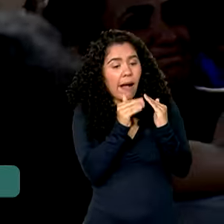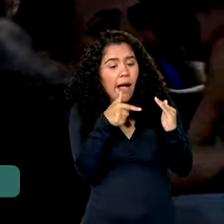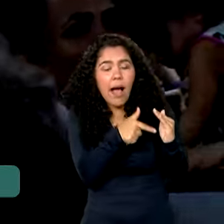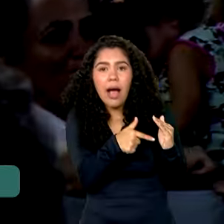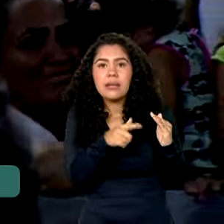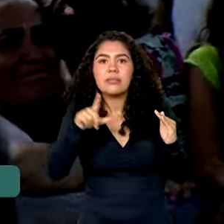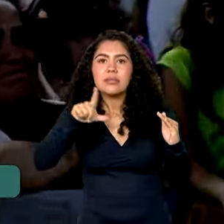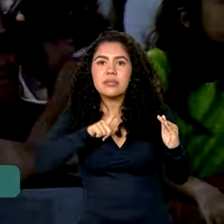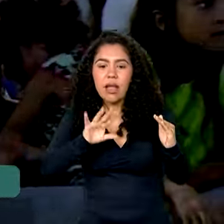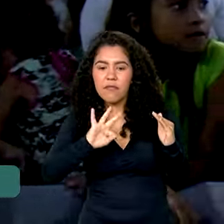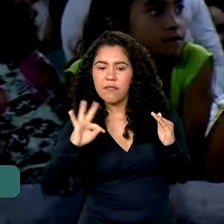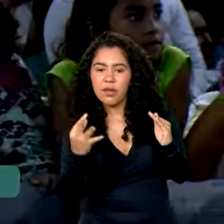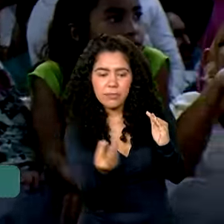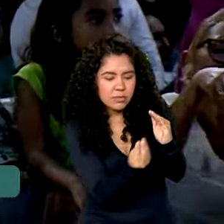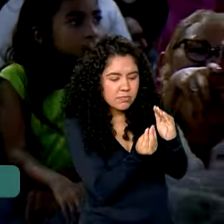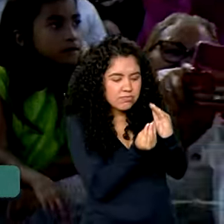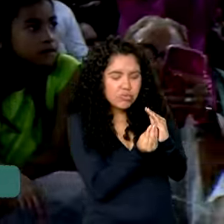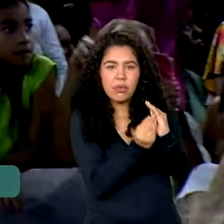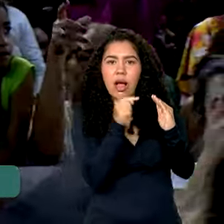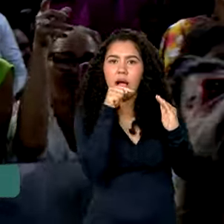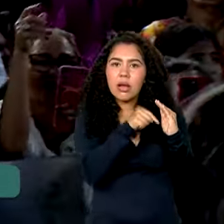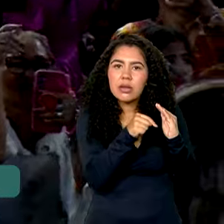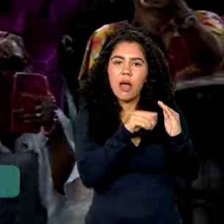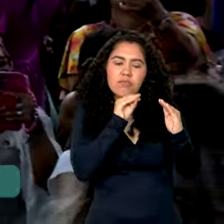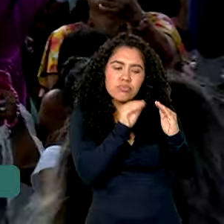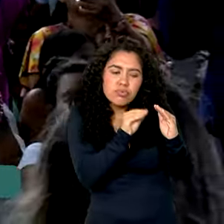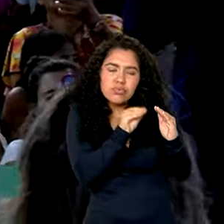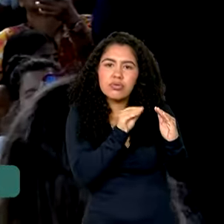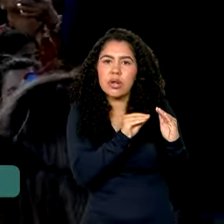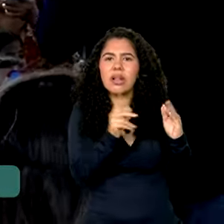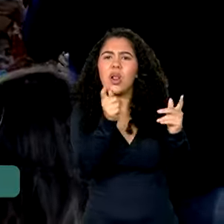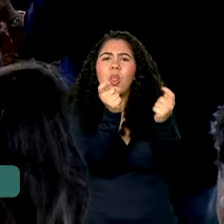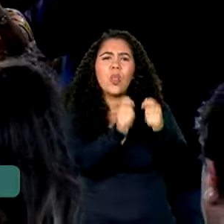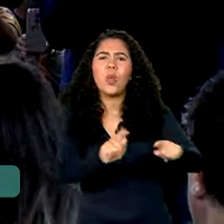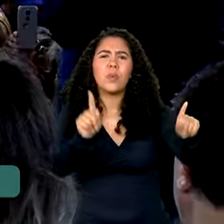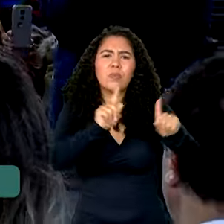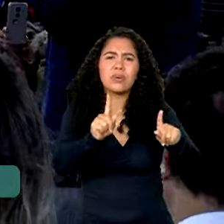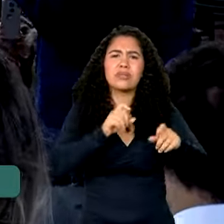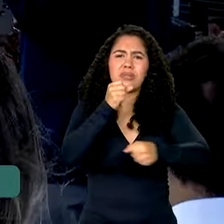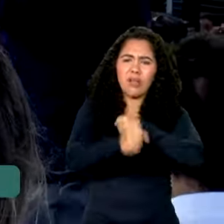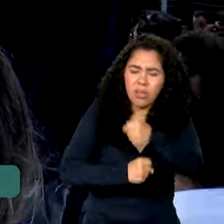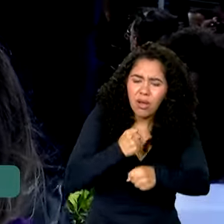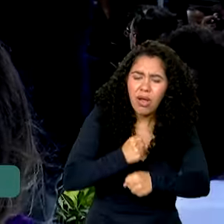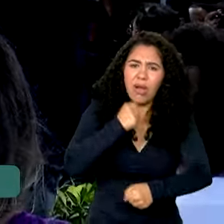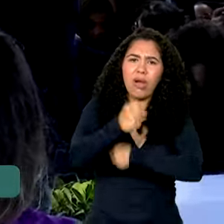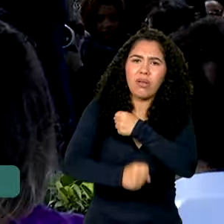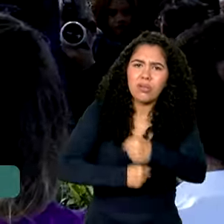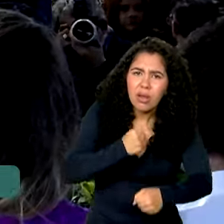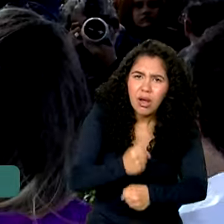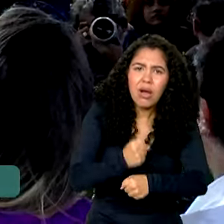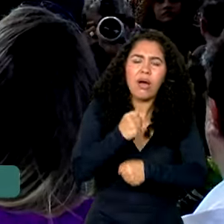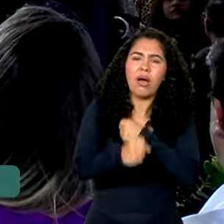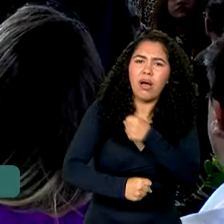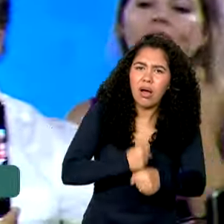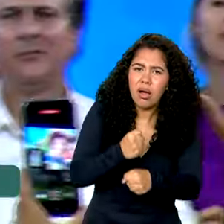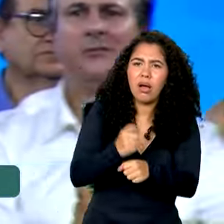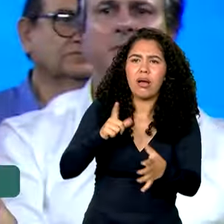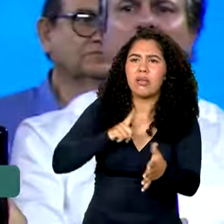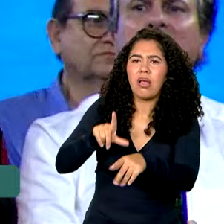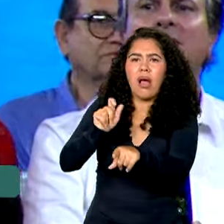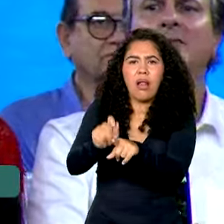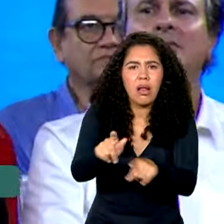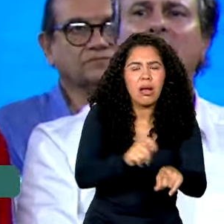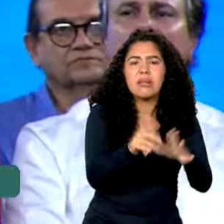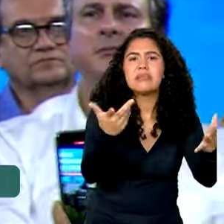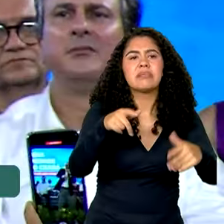ninho para colocar os seus filhotes e não ficar tendo que mudar todo ano de bairro, todo ano de vila. A molecada não